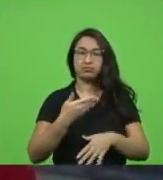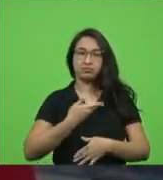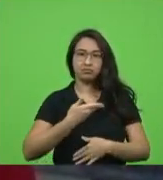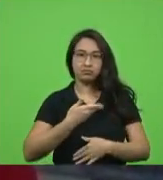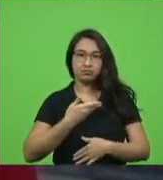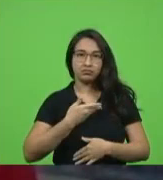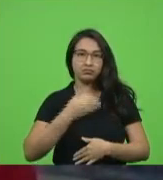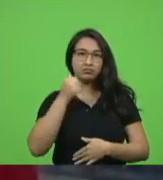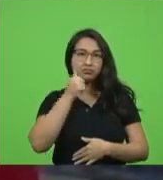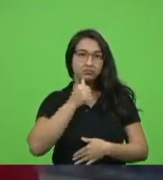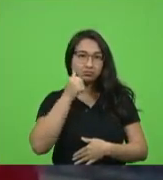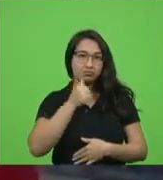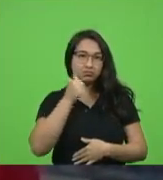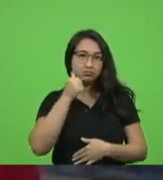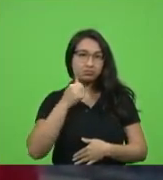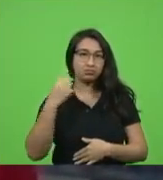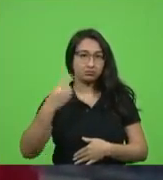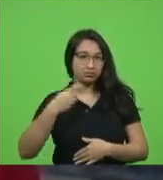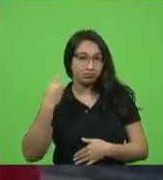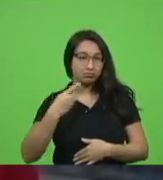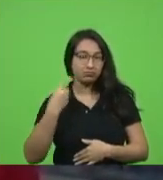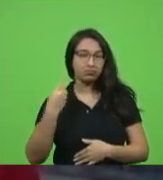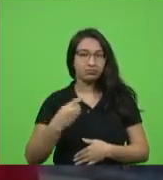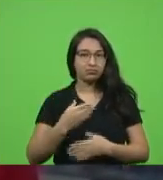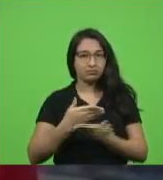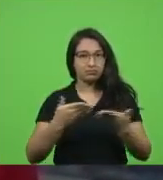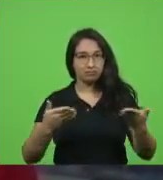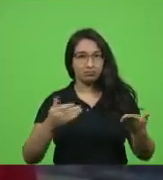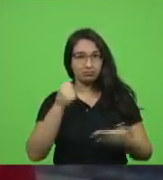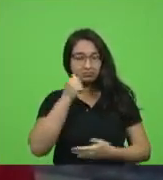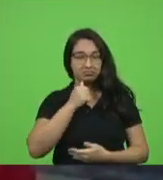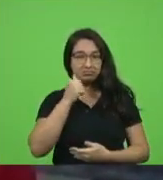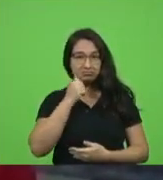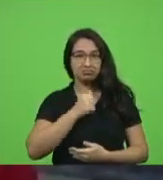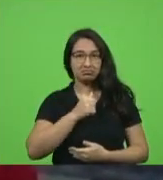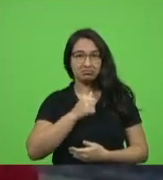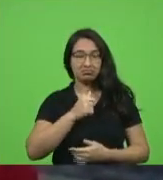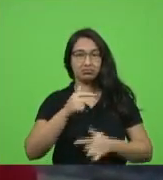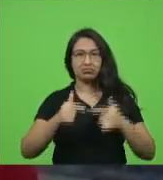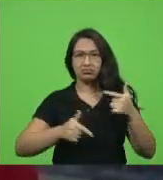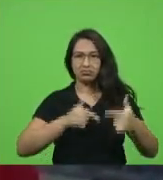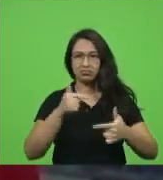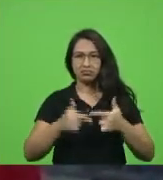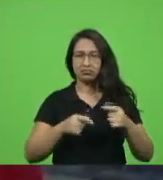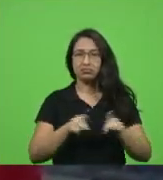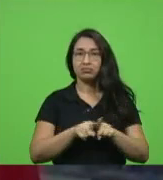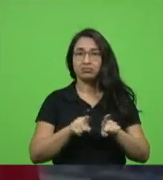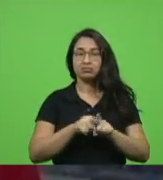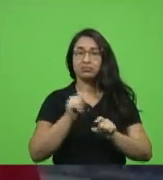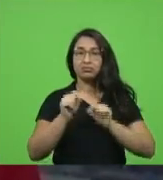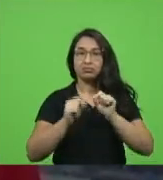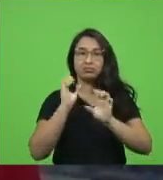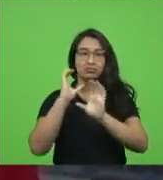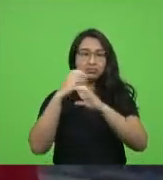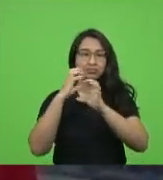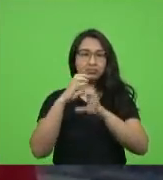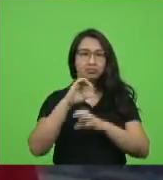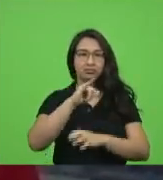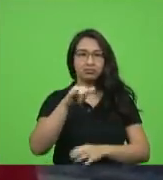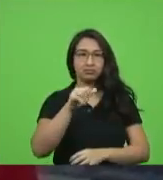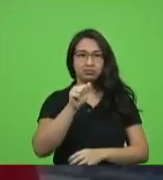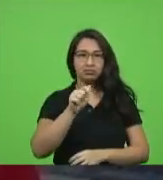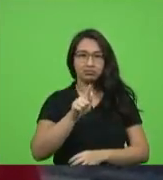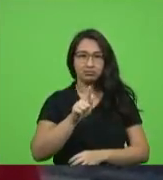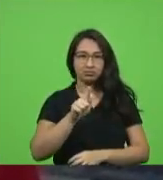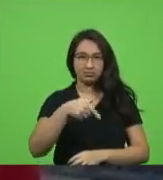são femininas destaco aqui o trabalho das cientistas Jaqueline de Jesus e Esther